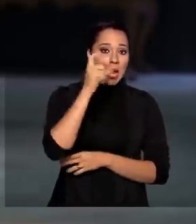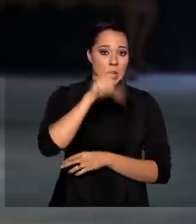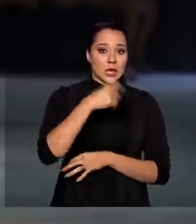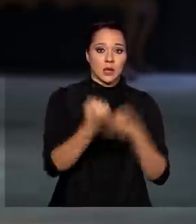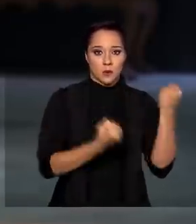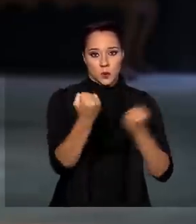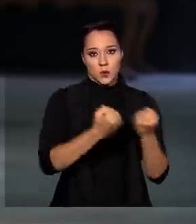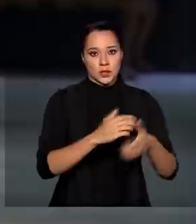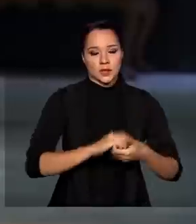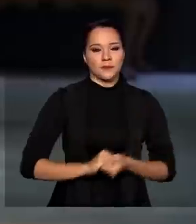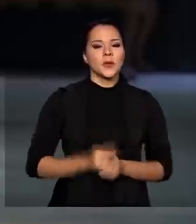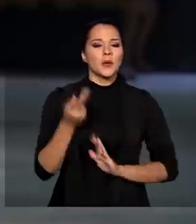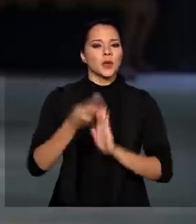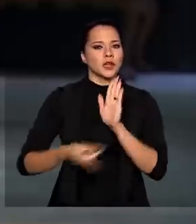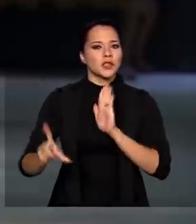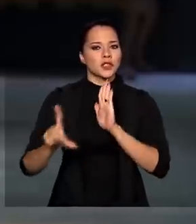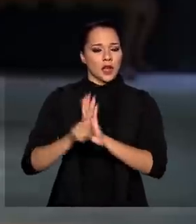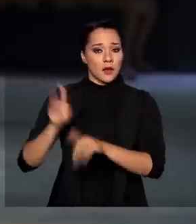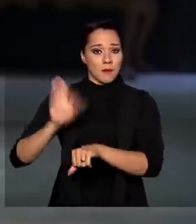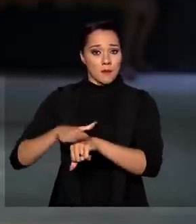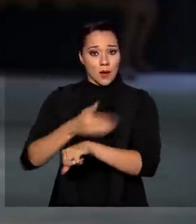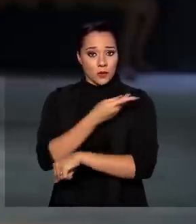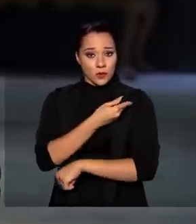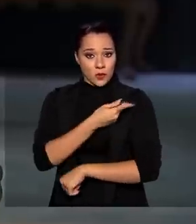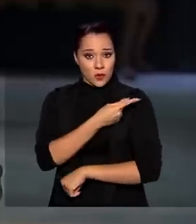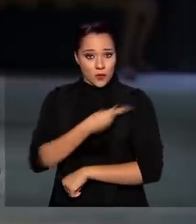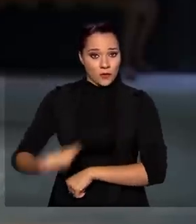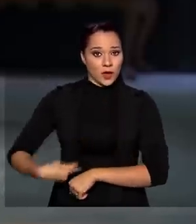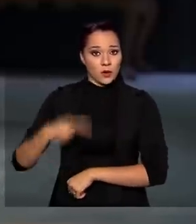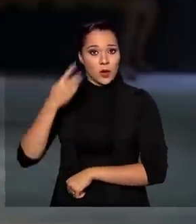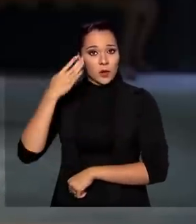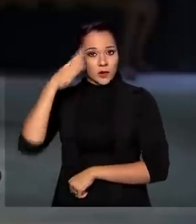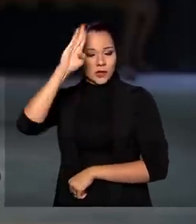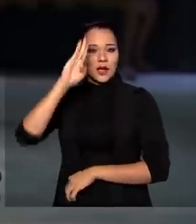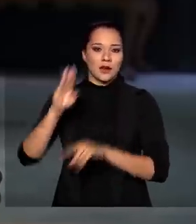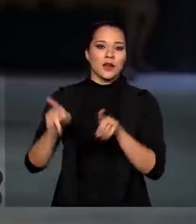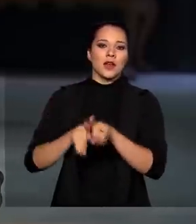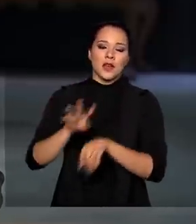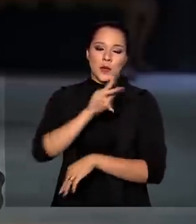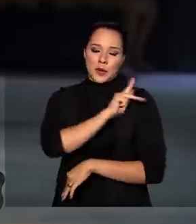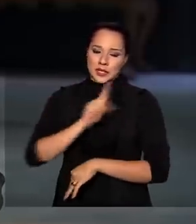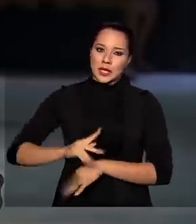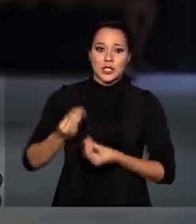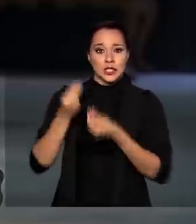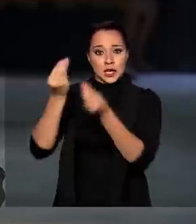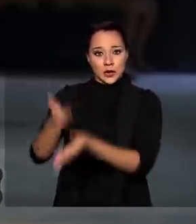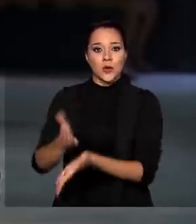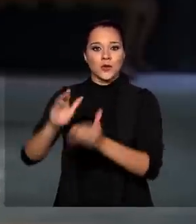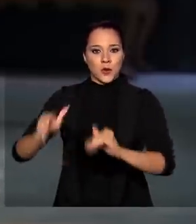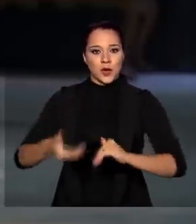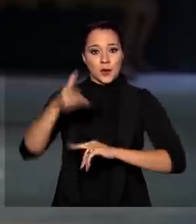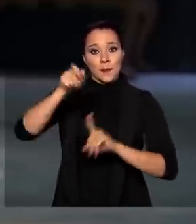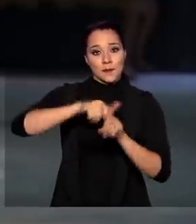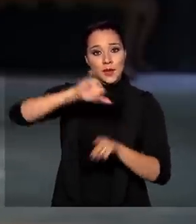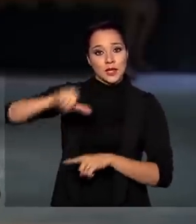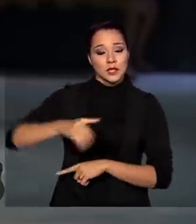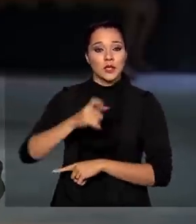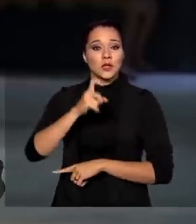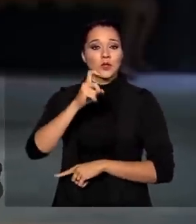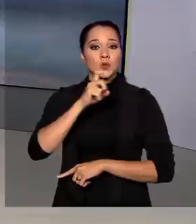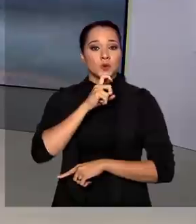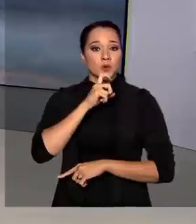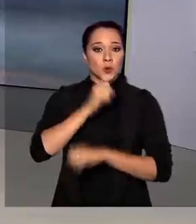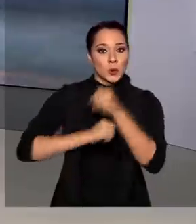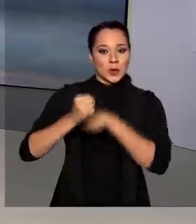Carteira. O projeto de lei foi de autoria do governo Bolsonaro e o próprio presidente o entregou no Congresso Nacional em junho do ano passado.